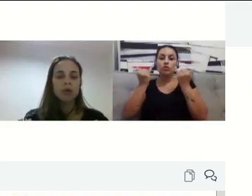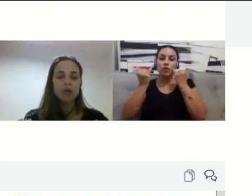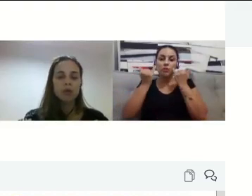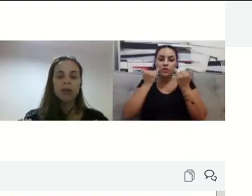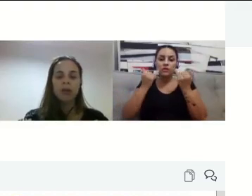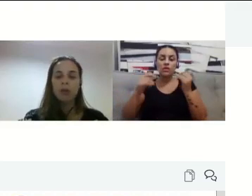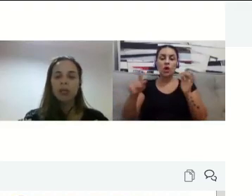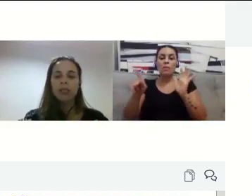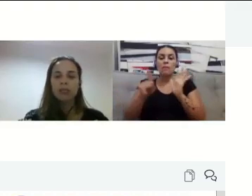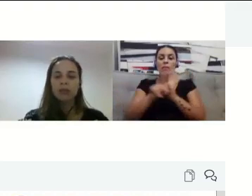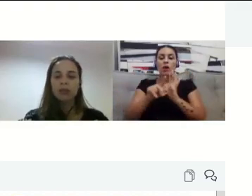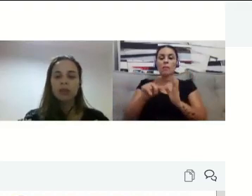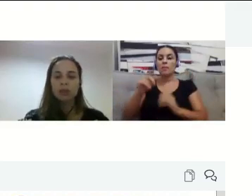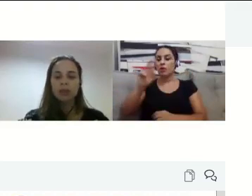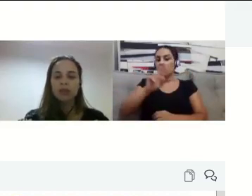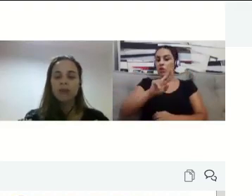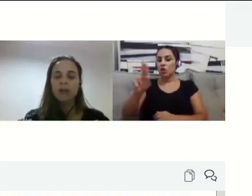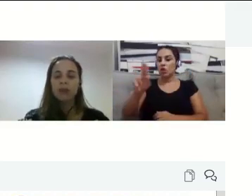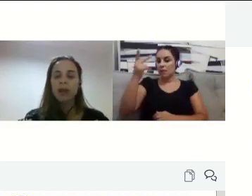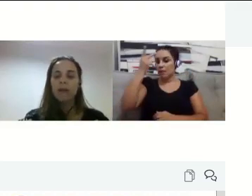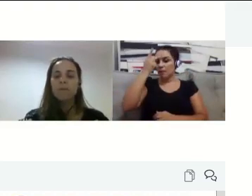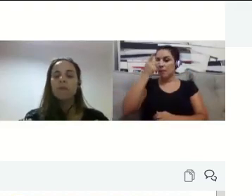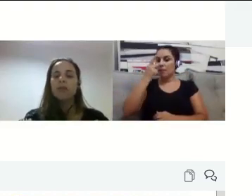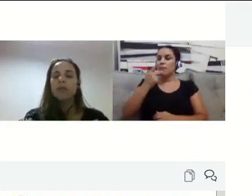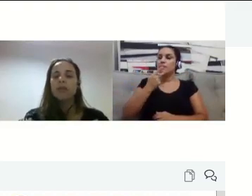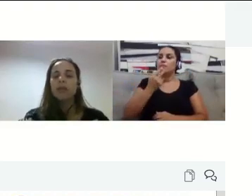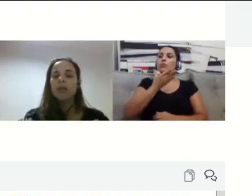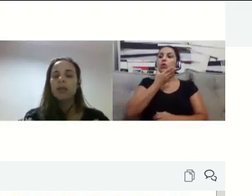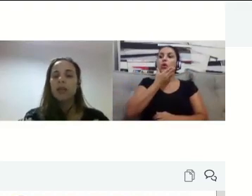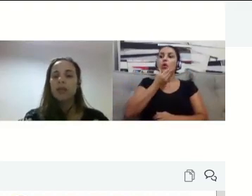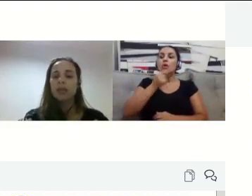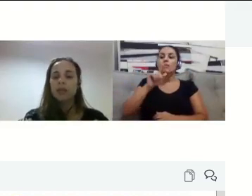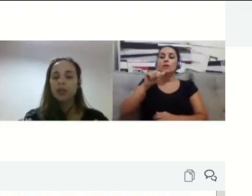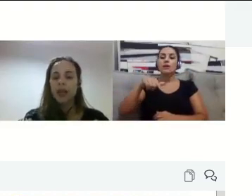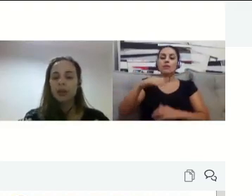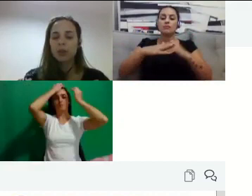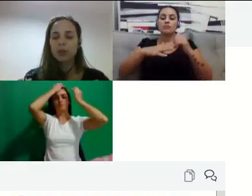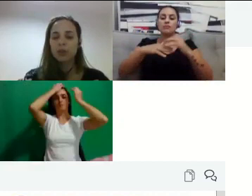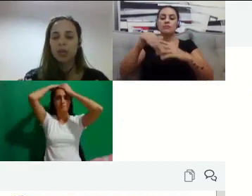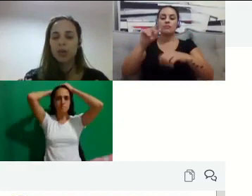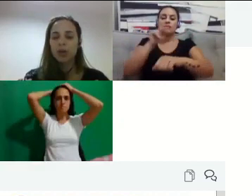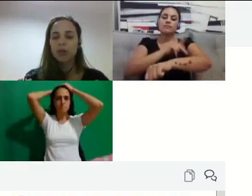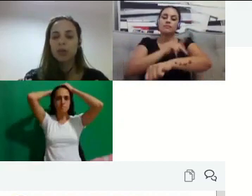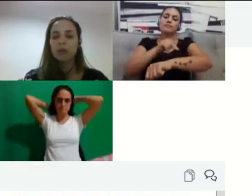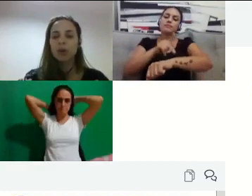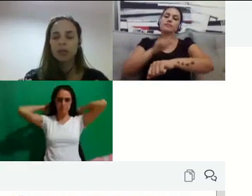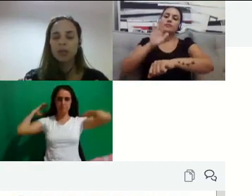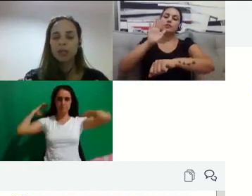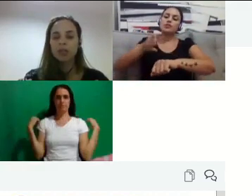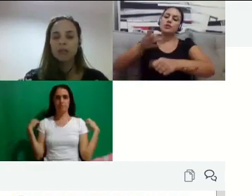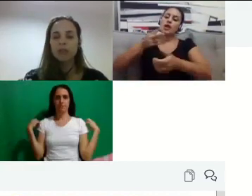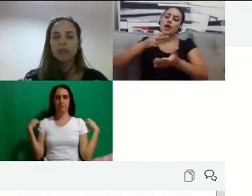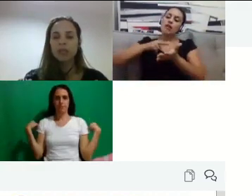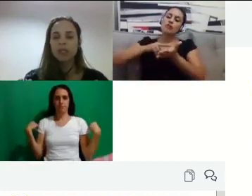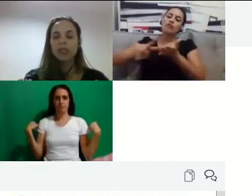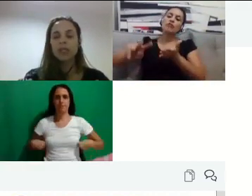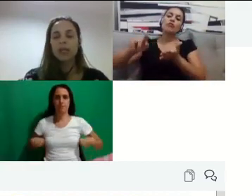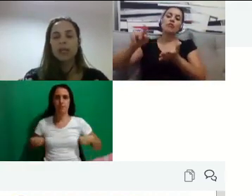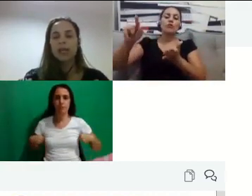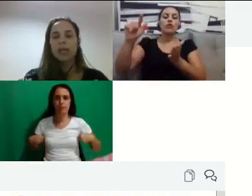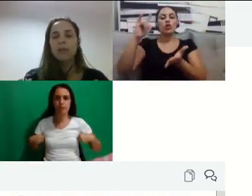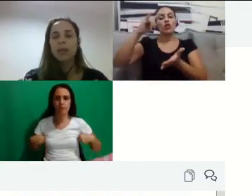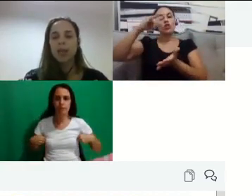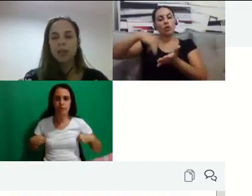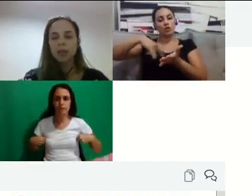pedagogo, o nosso pedagogo Alessandro, que deixou esse informe lá. Esse questionário de perfil é muito importante que vocês